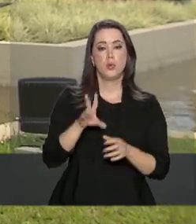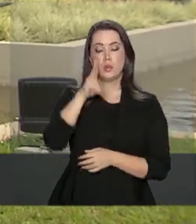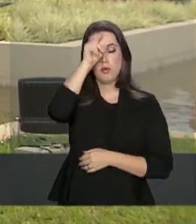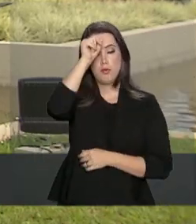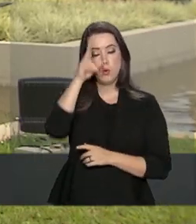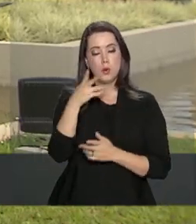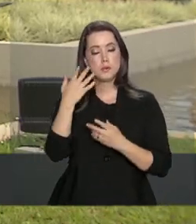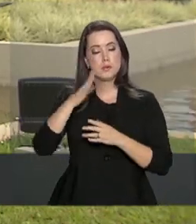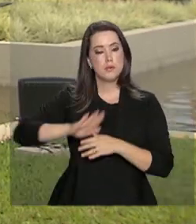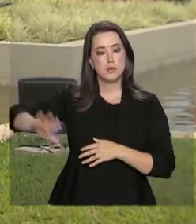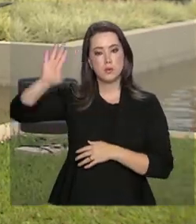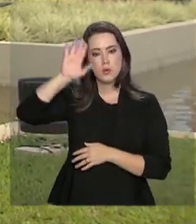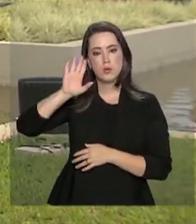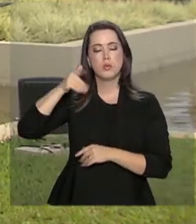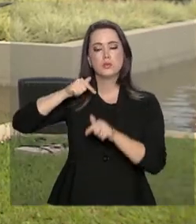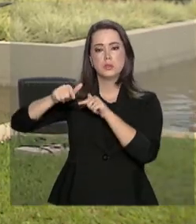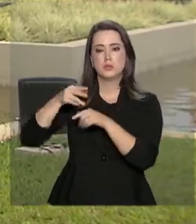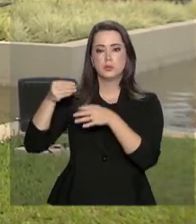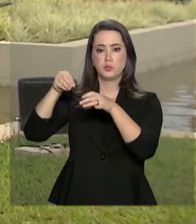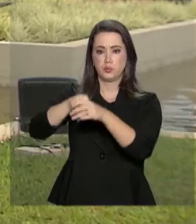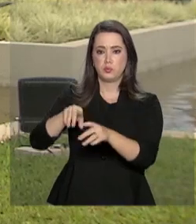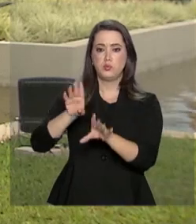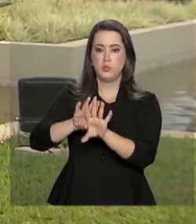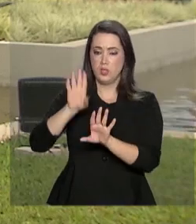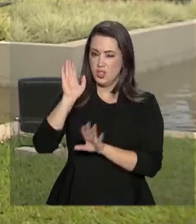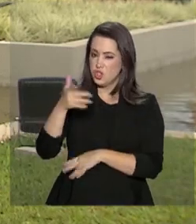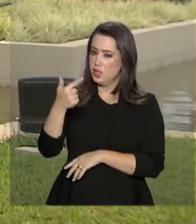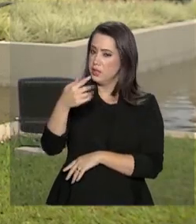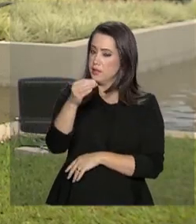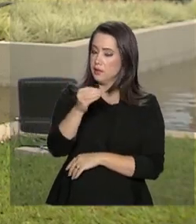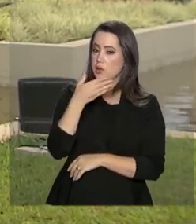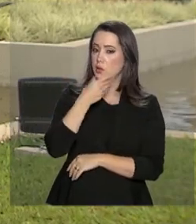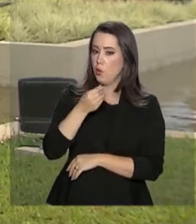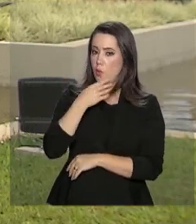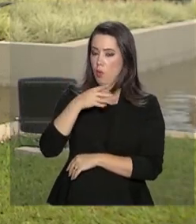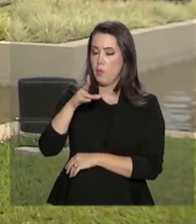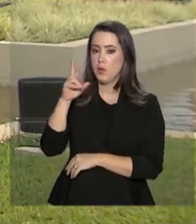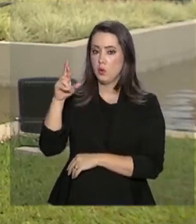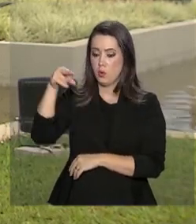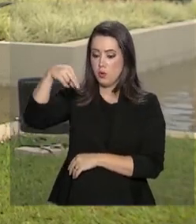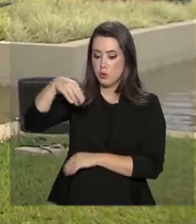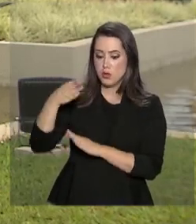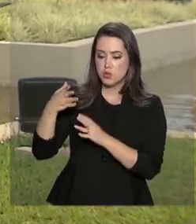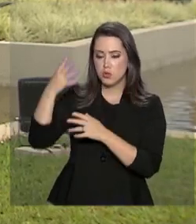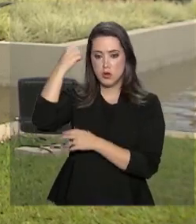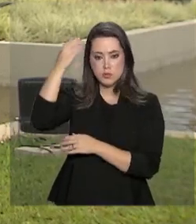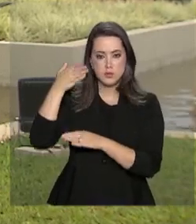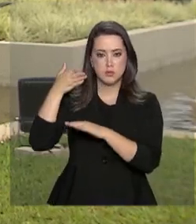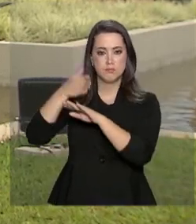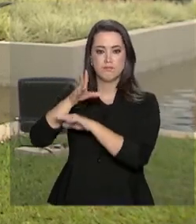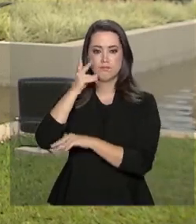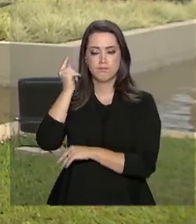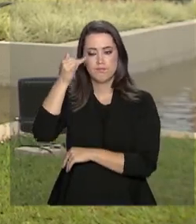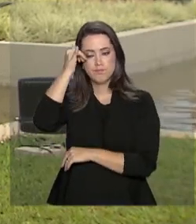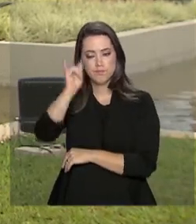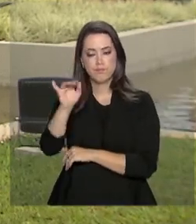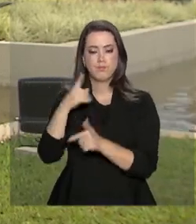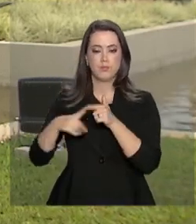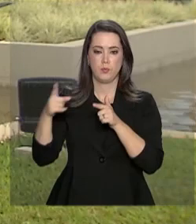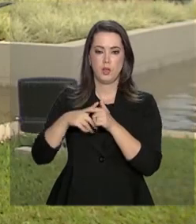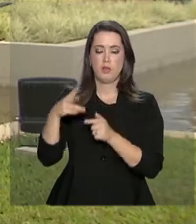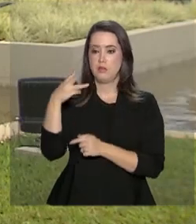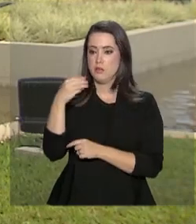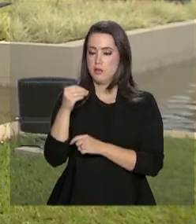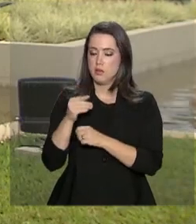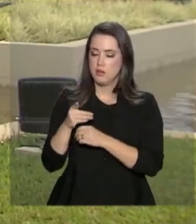no estado. 70 homens já saíram do Rio Grande do Norte e 30 de Sergipe, para combater a violência no Ceará nos próximos